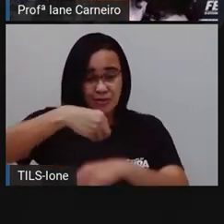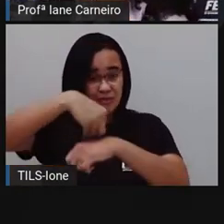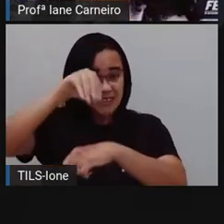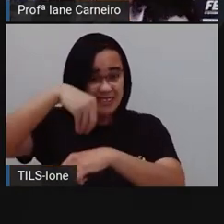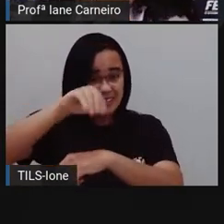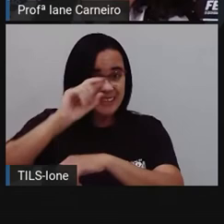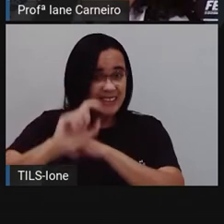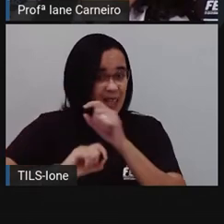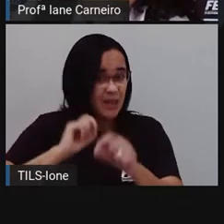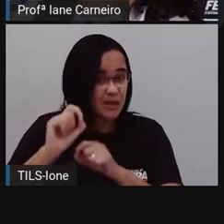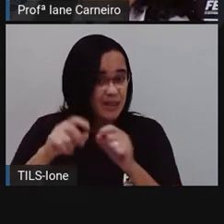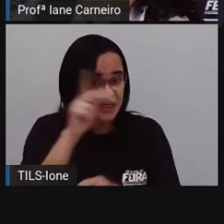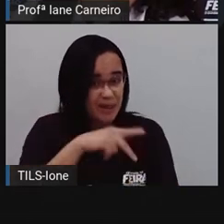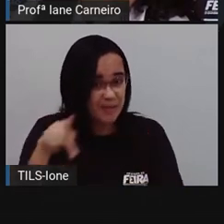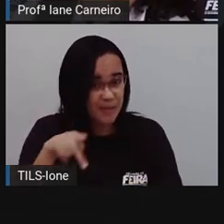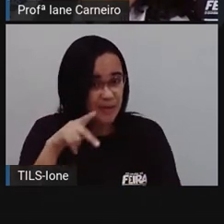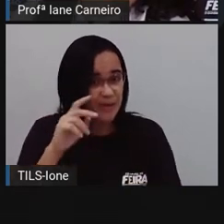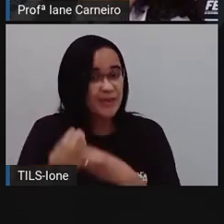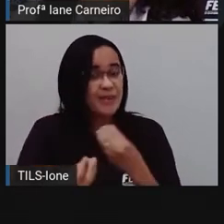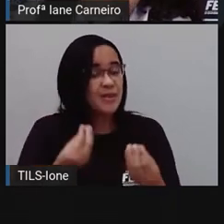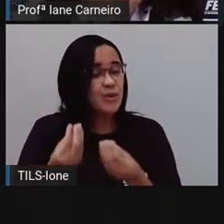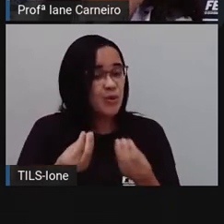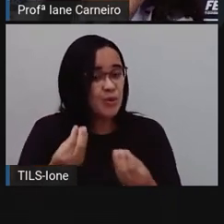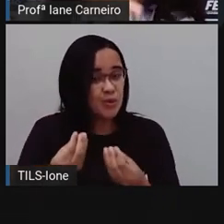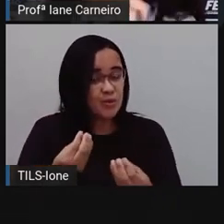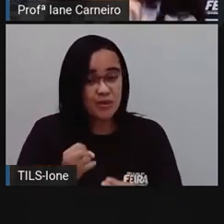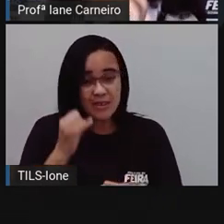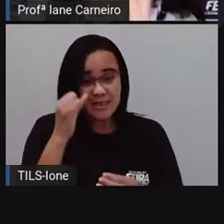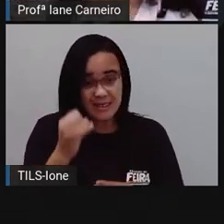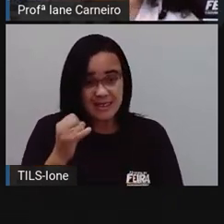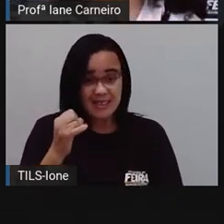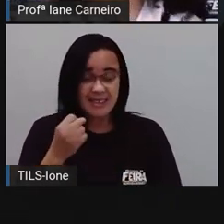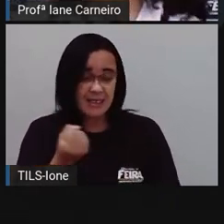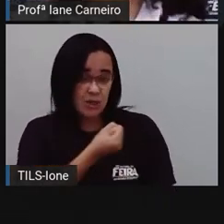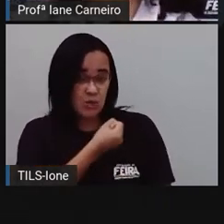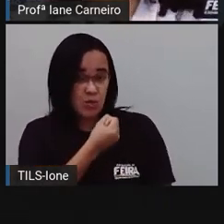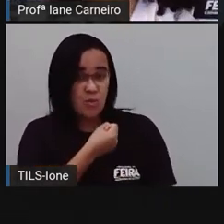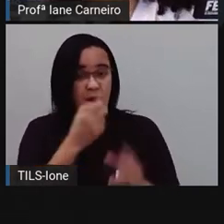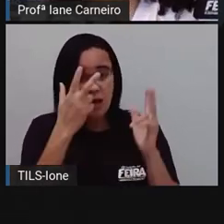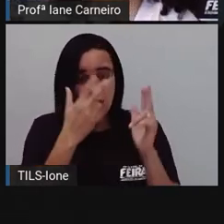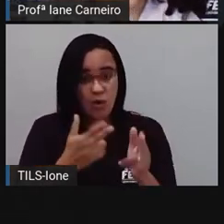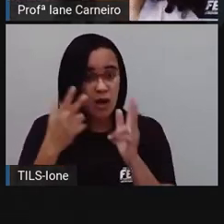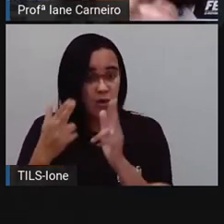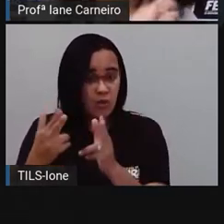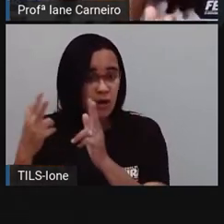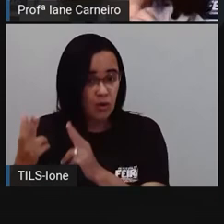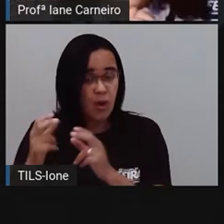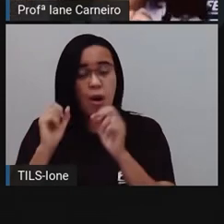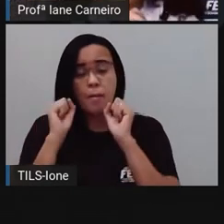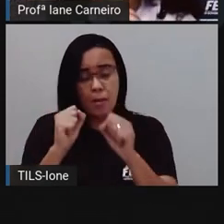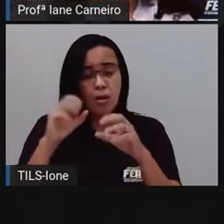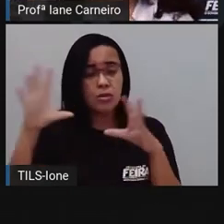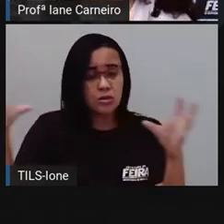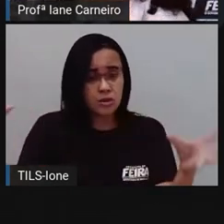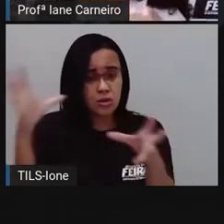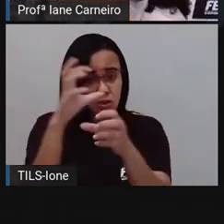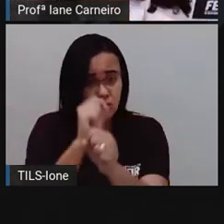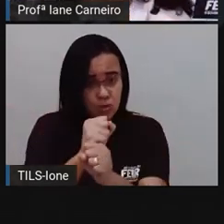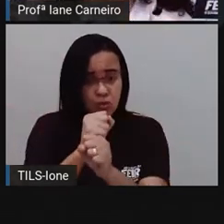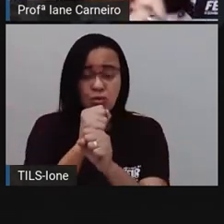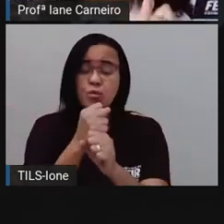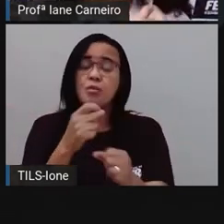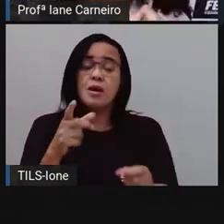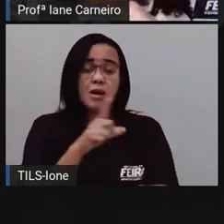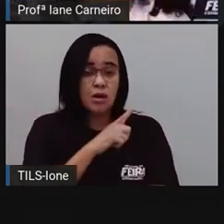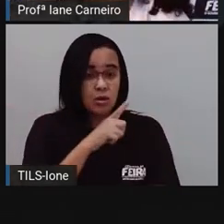Toda vez que tiver aqui, ó, números iguais para vocês somarem, vocês podem já começar a somar por eles. Soma os iguais, né? E aí,